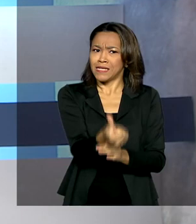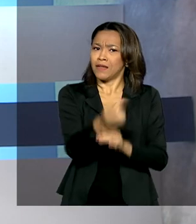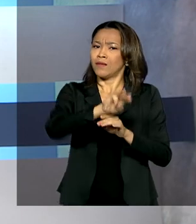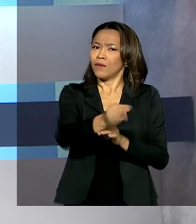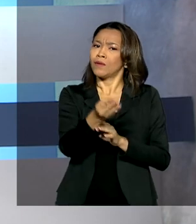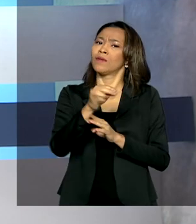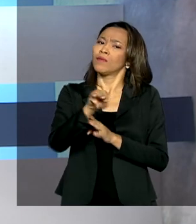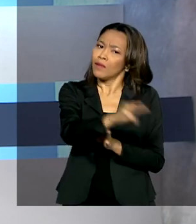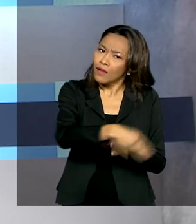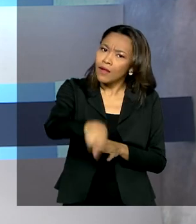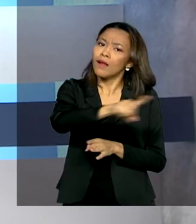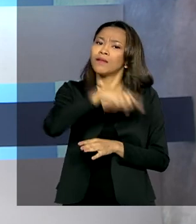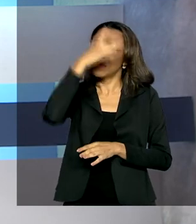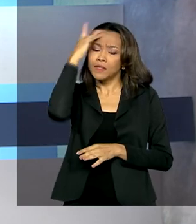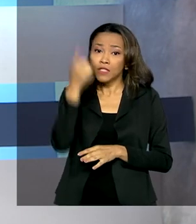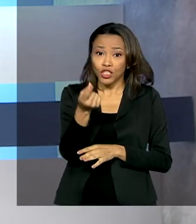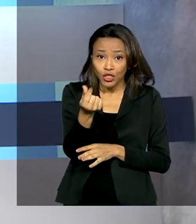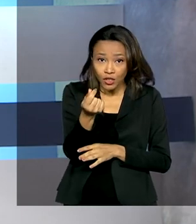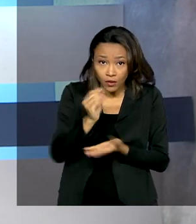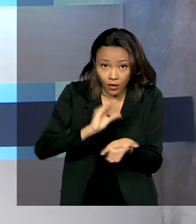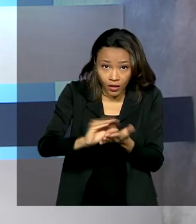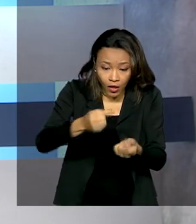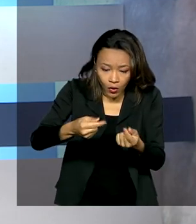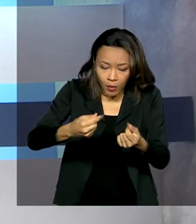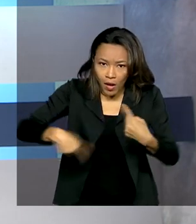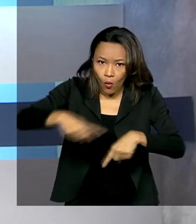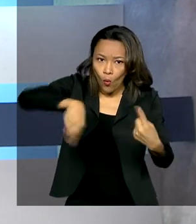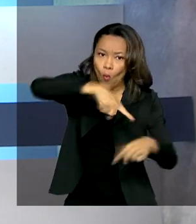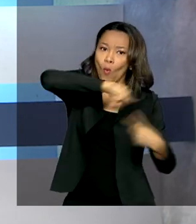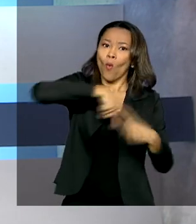injetando na economia mais de 236 bilhões de reais.